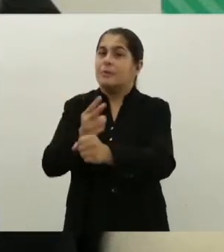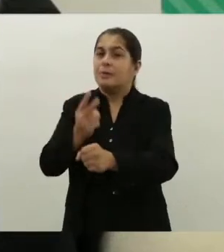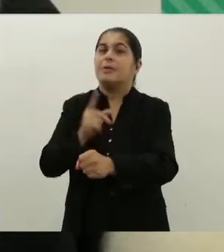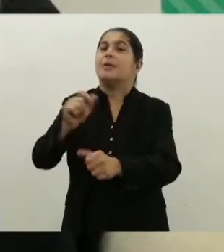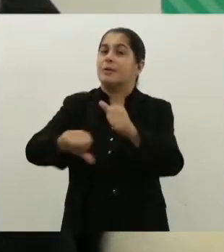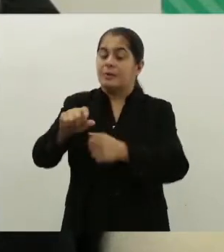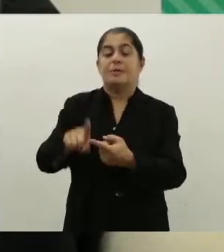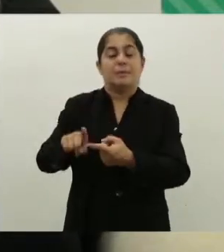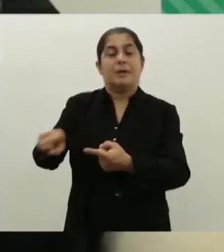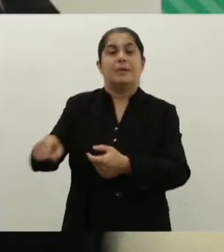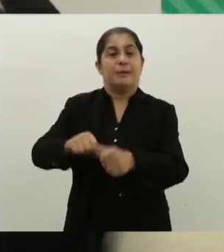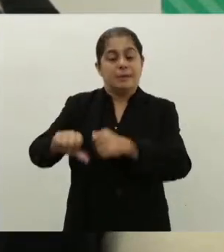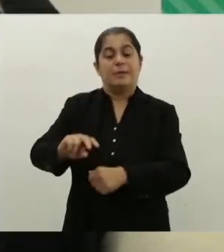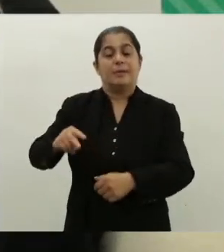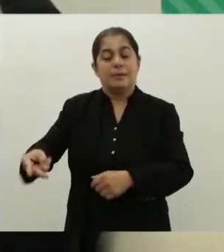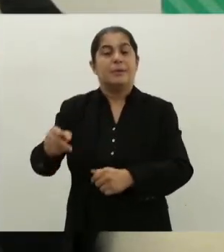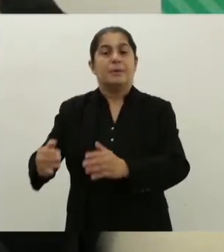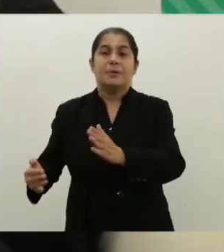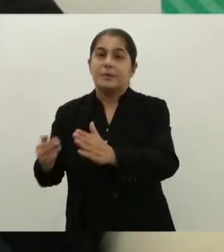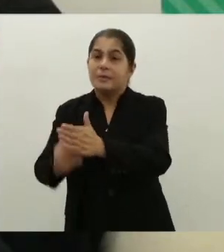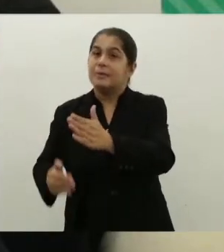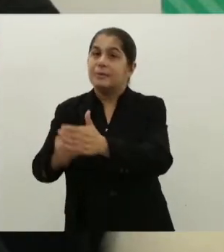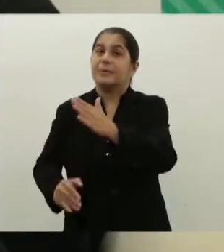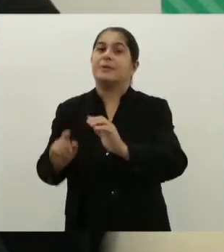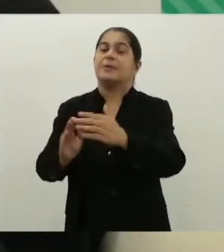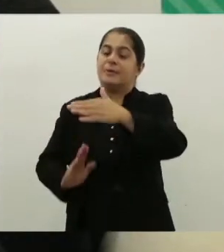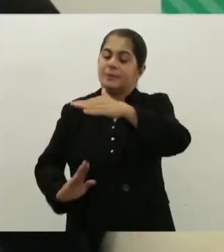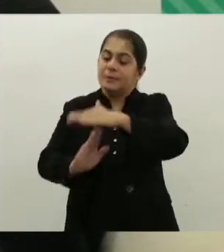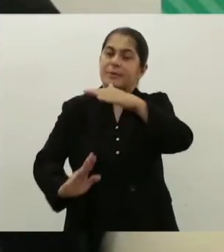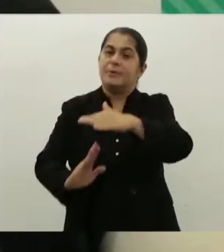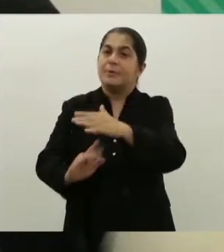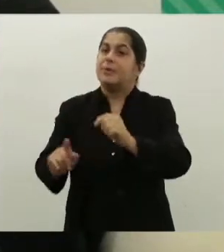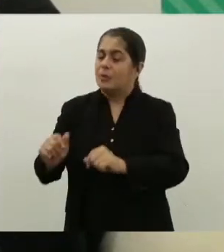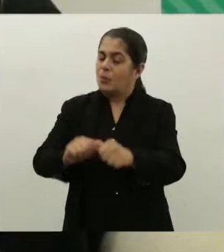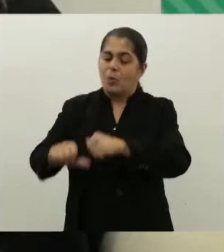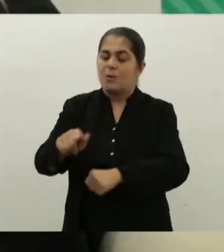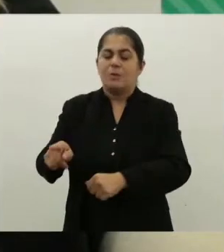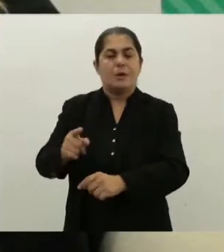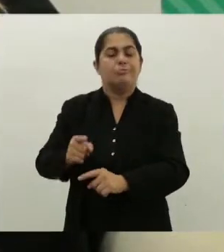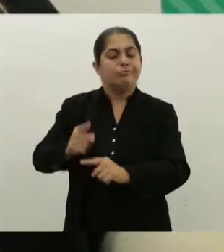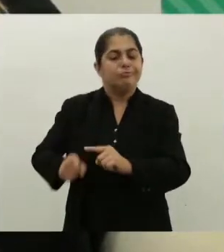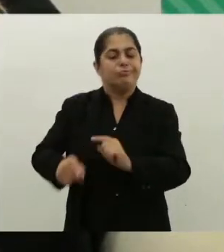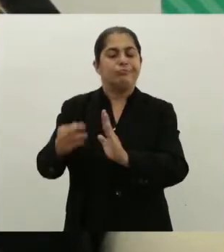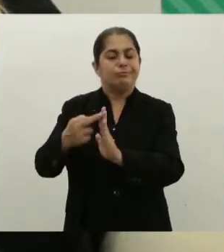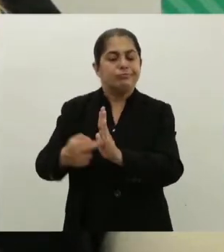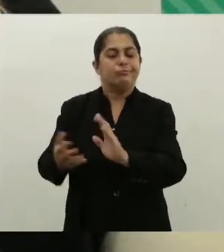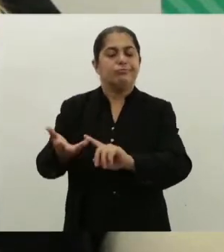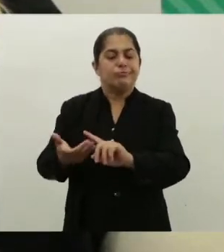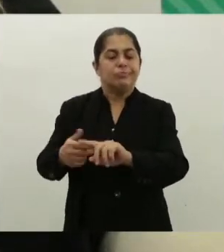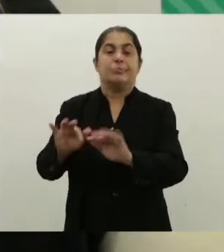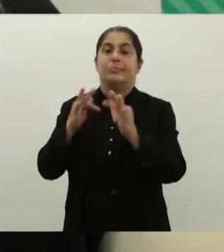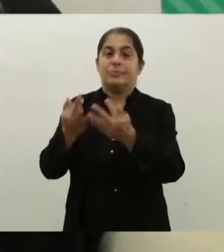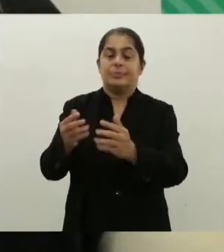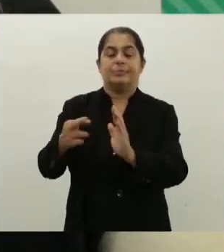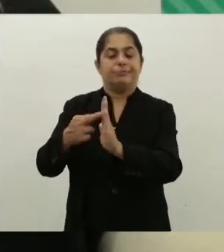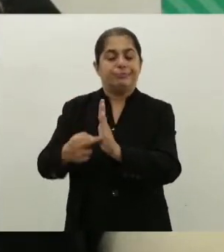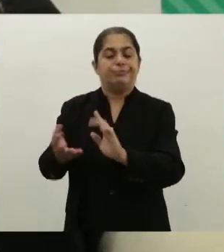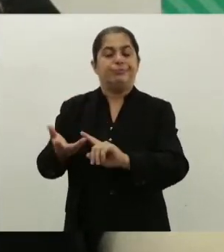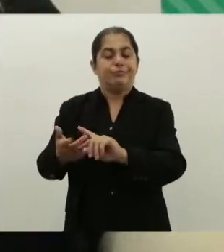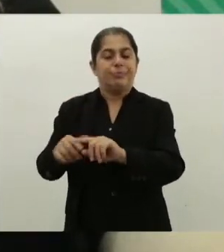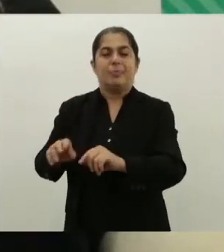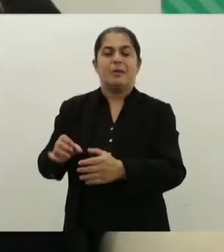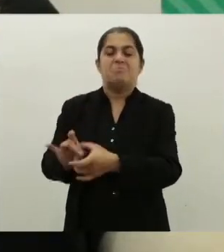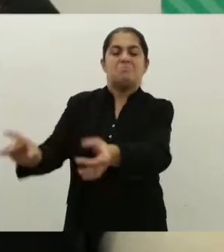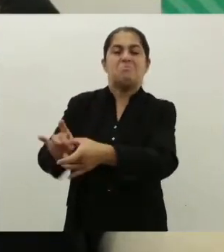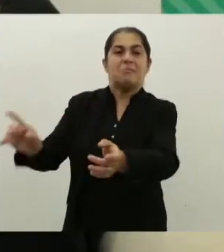sem violência, mas ela precisa também ter limites. Tem que ter limites e esses limites são dados primeiramente pela família e